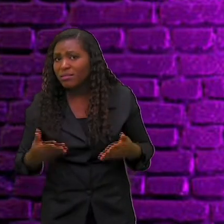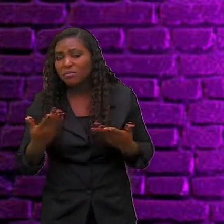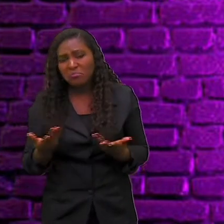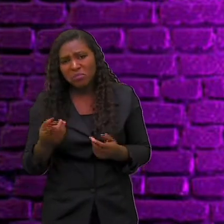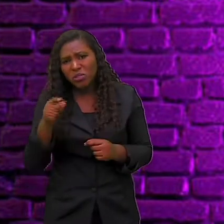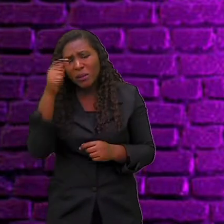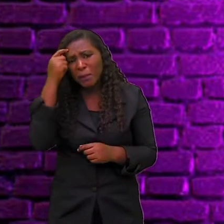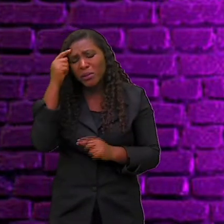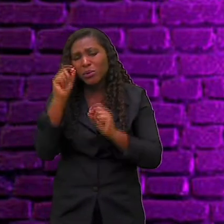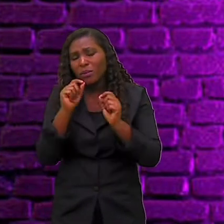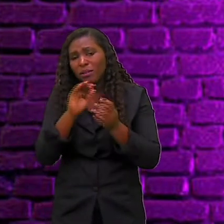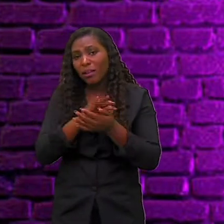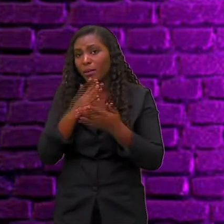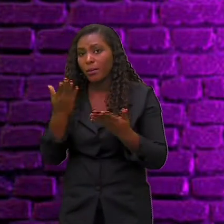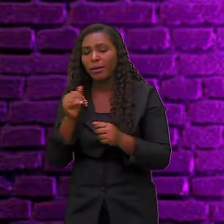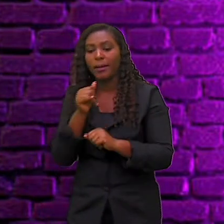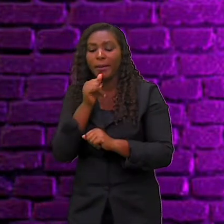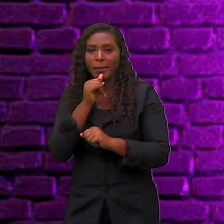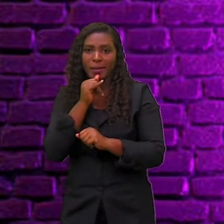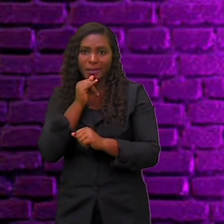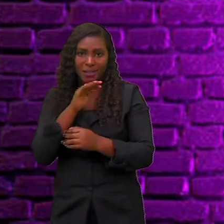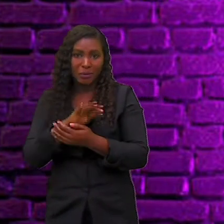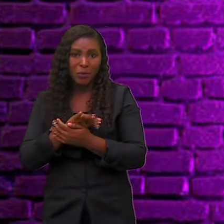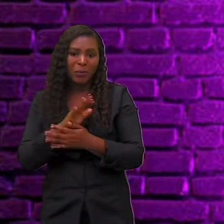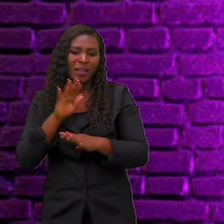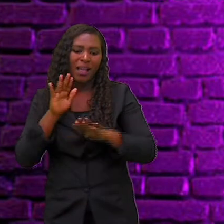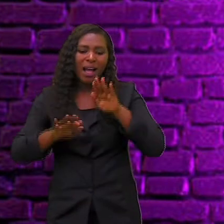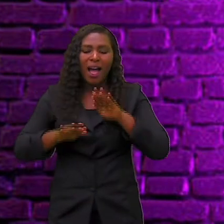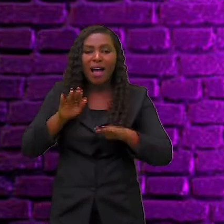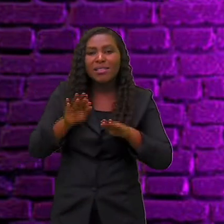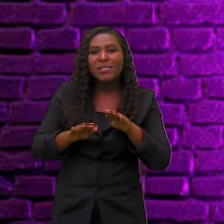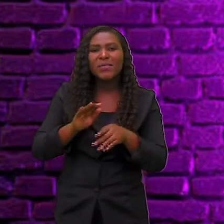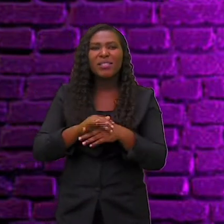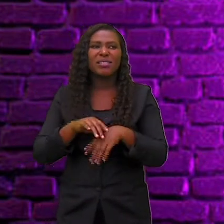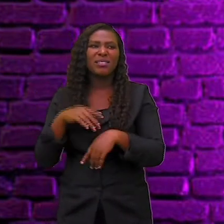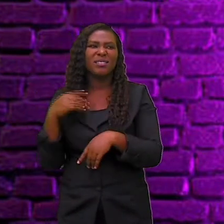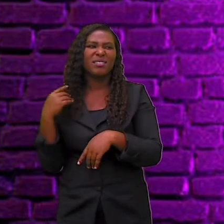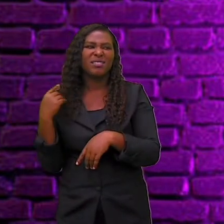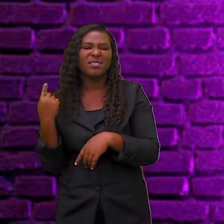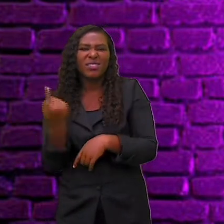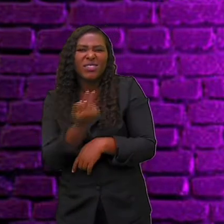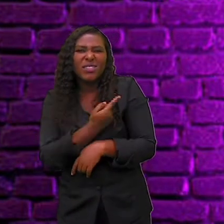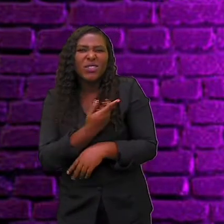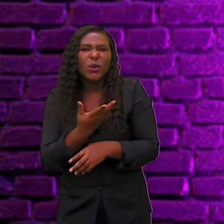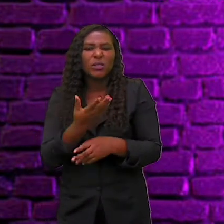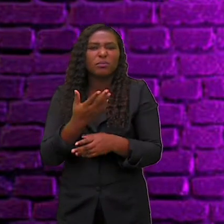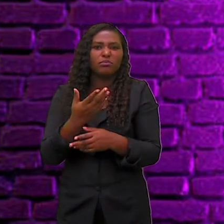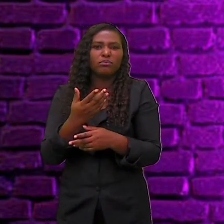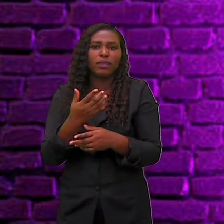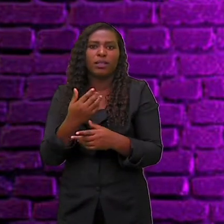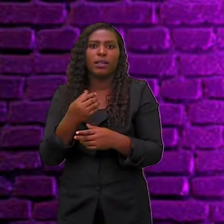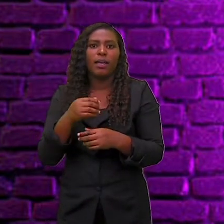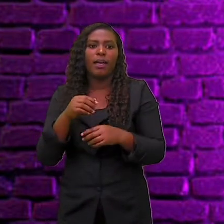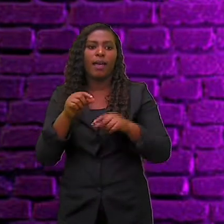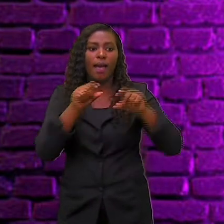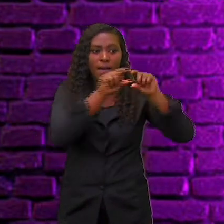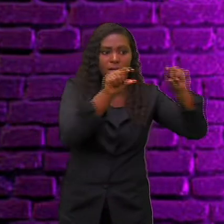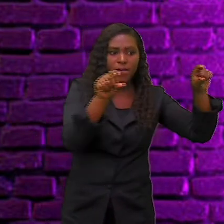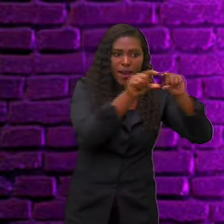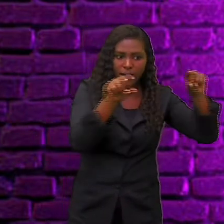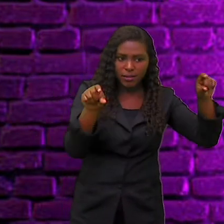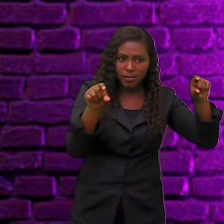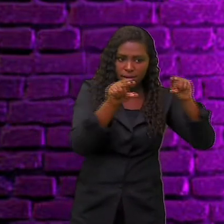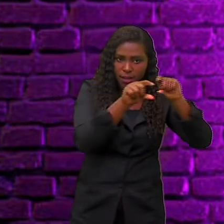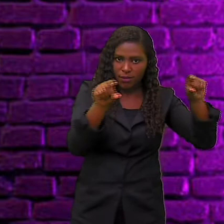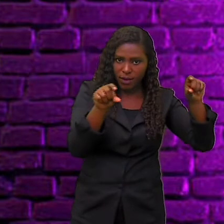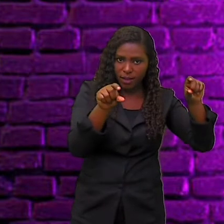mesmo aí por uma questão de estilo, a gente costuma passar a nossa oração que está aí na voz verbal ativa para a voz verbal